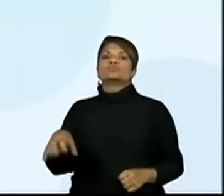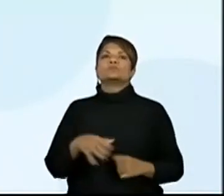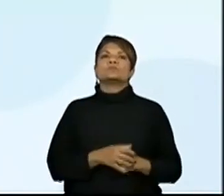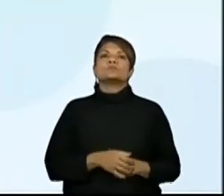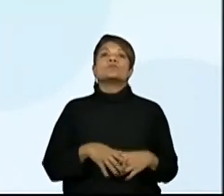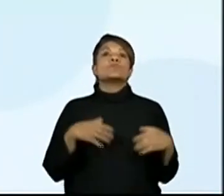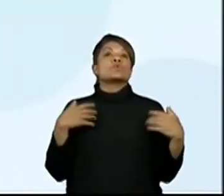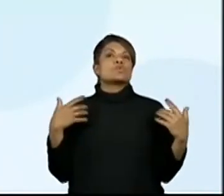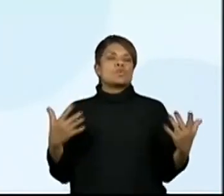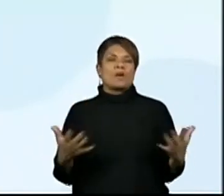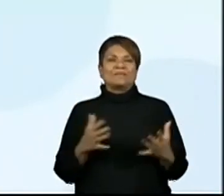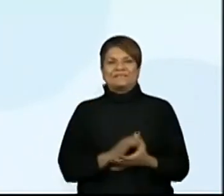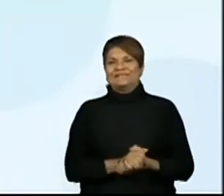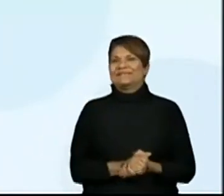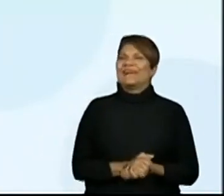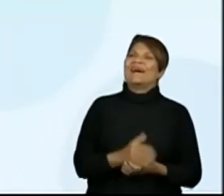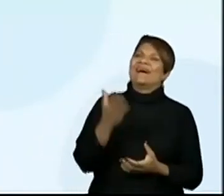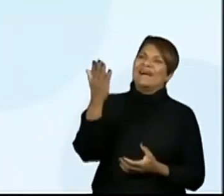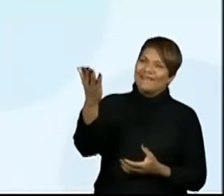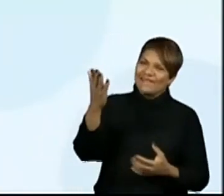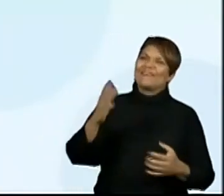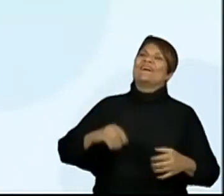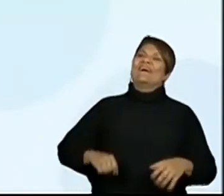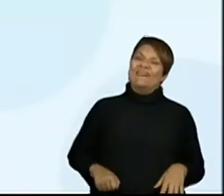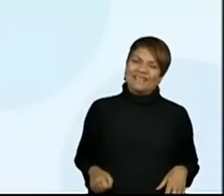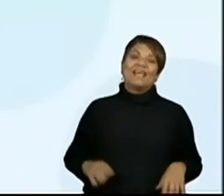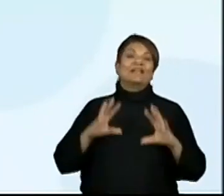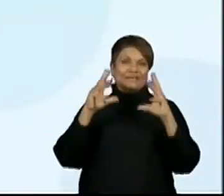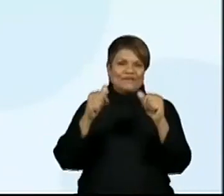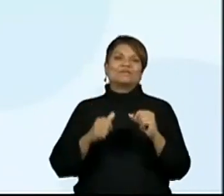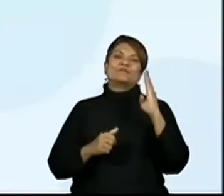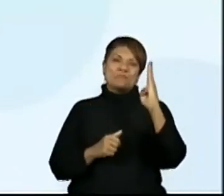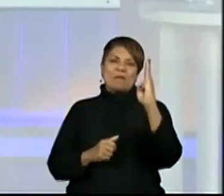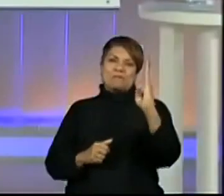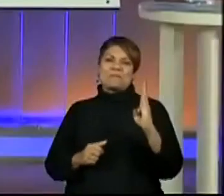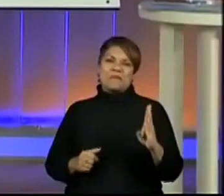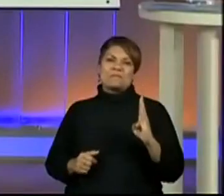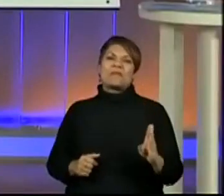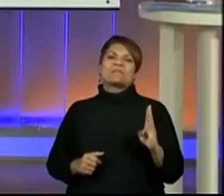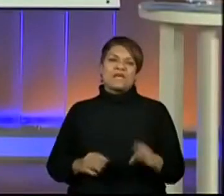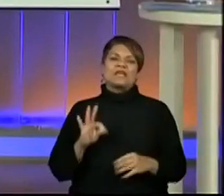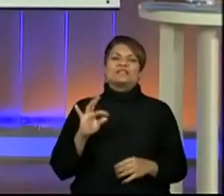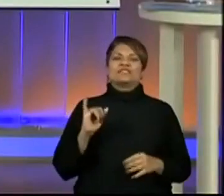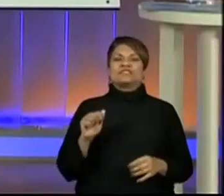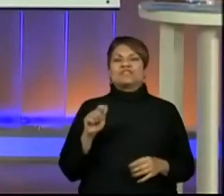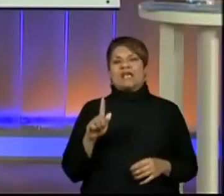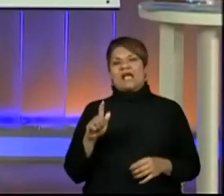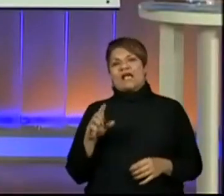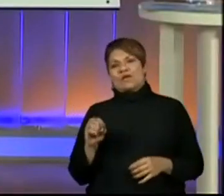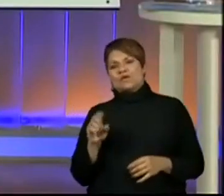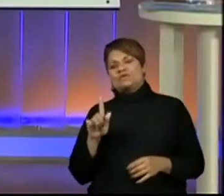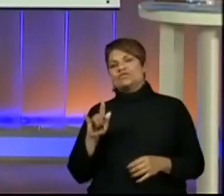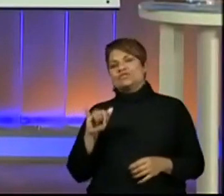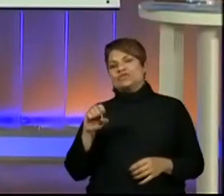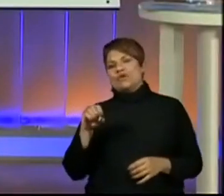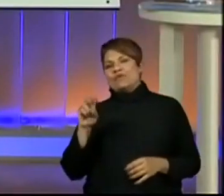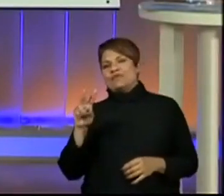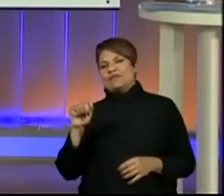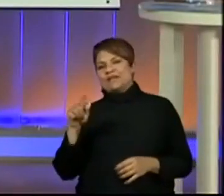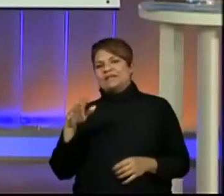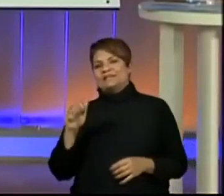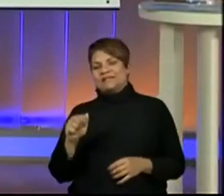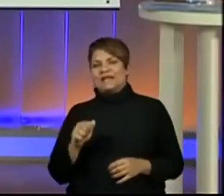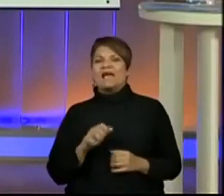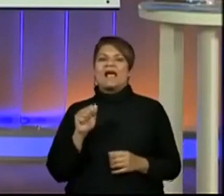Qual das alternativas? Agora todo mundo no B. B, B, Tiago, Jennifer, Giovanna, Pietra,